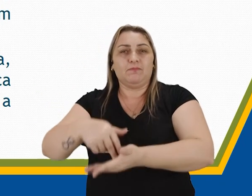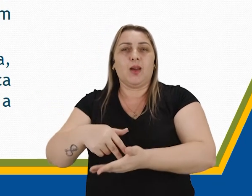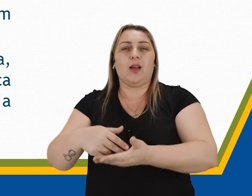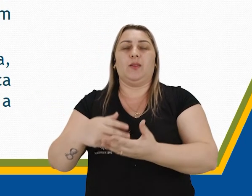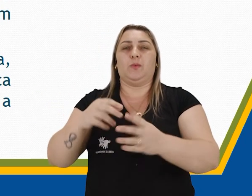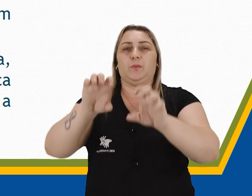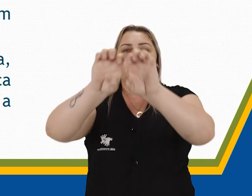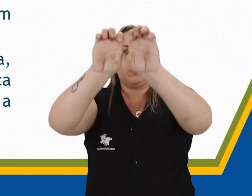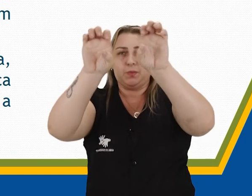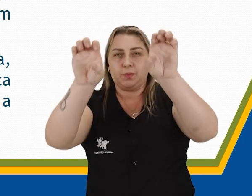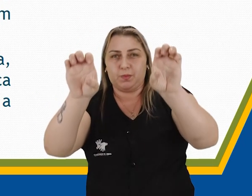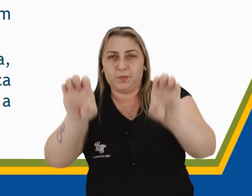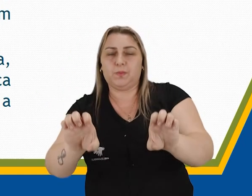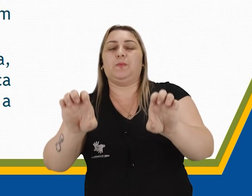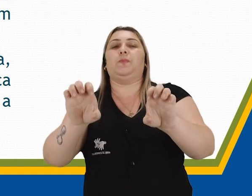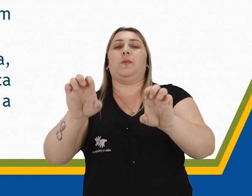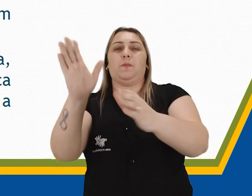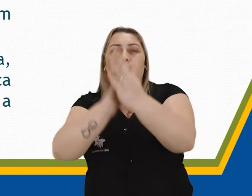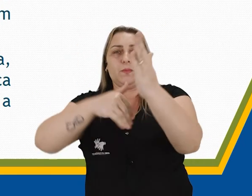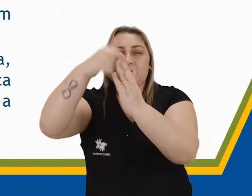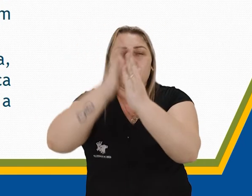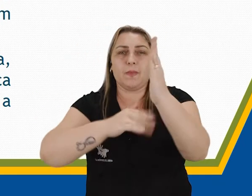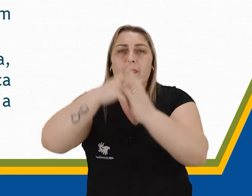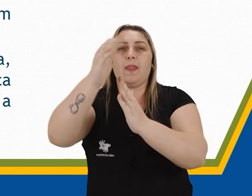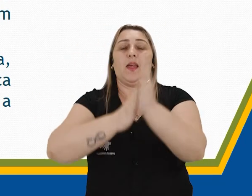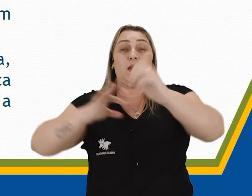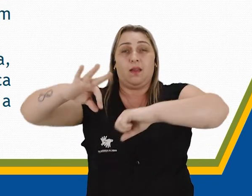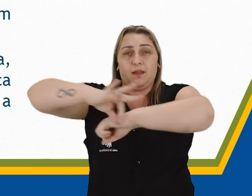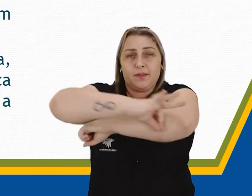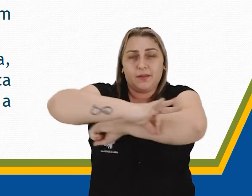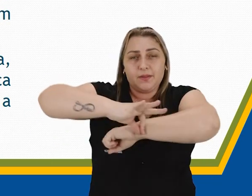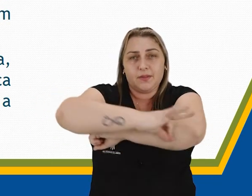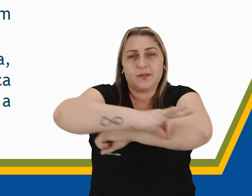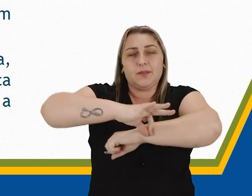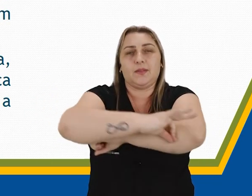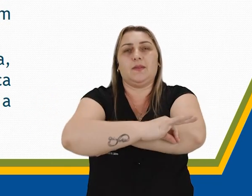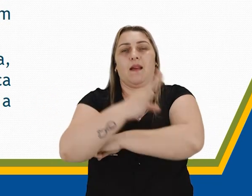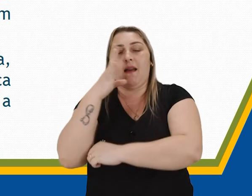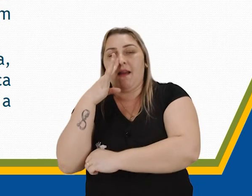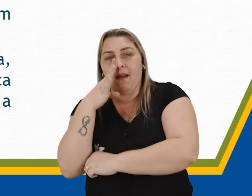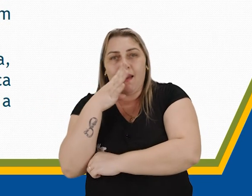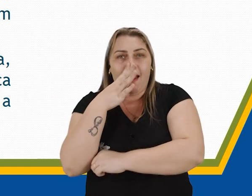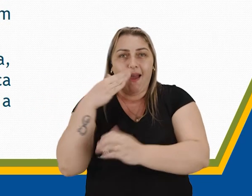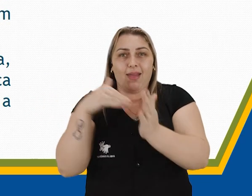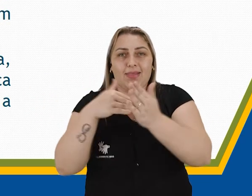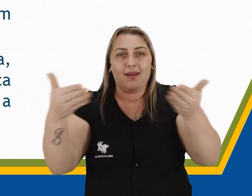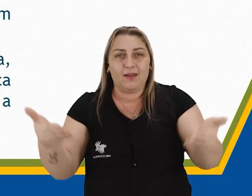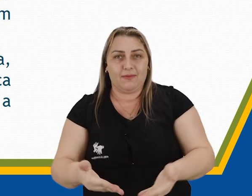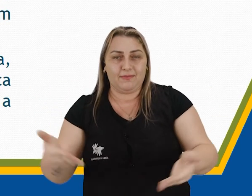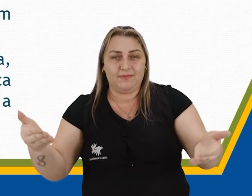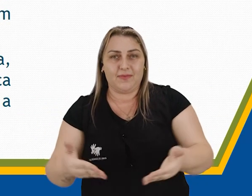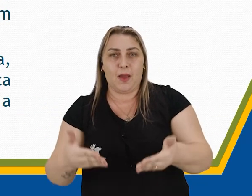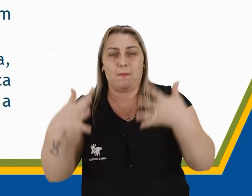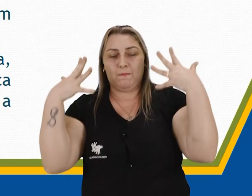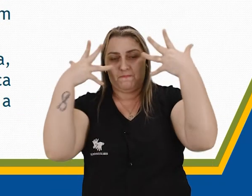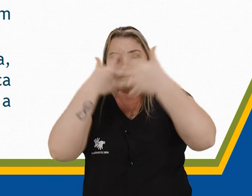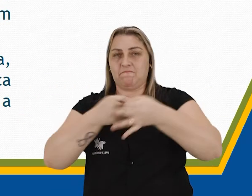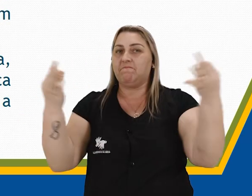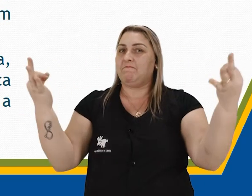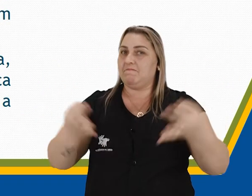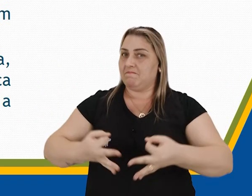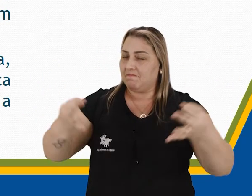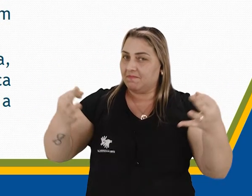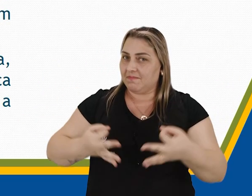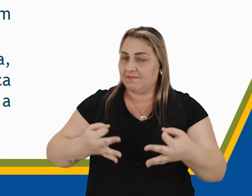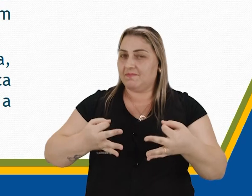esculturas, pinturas e obras de arquitetura impressionam até os dias de hoje. Pela beleza e o